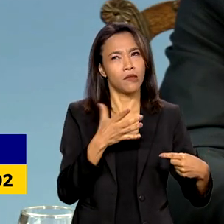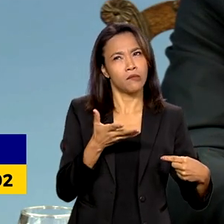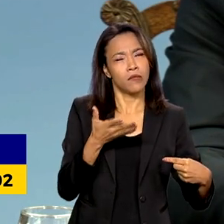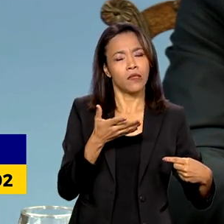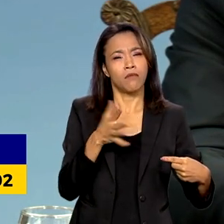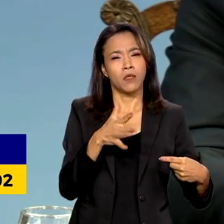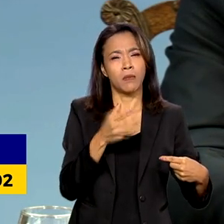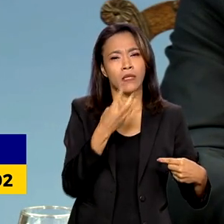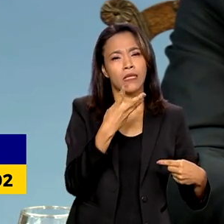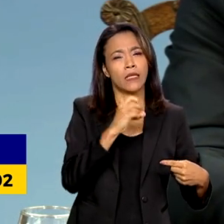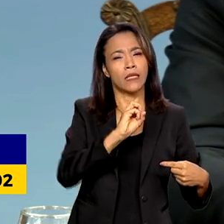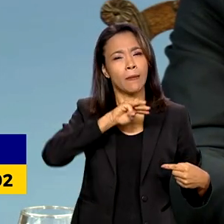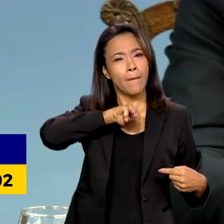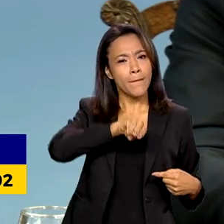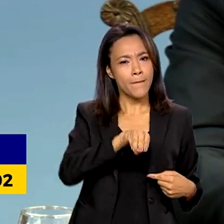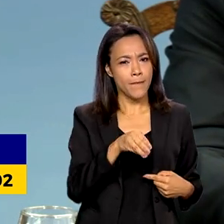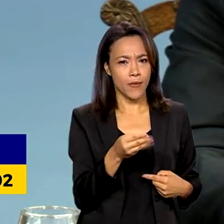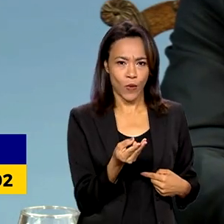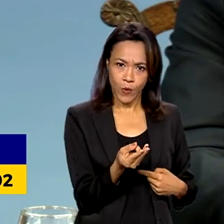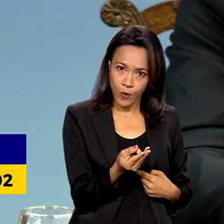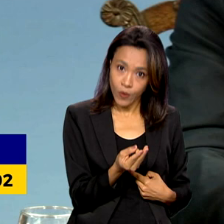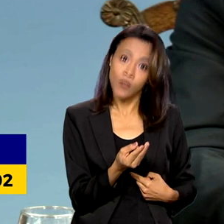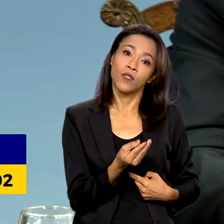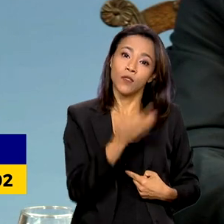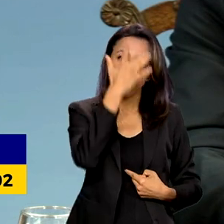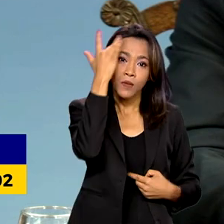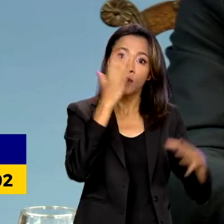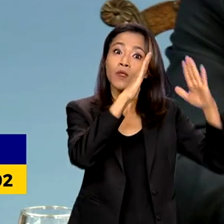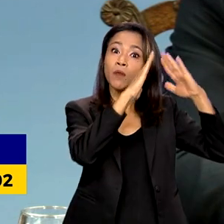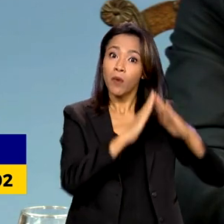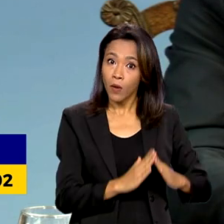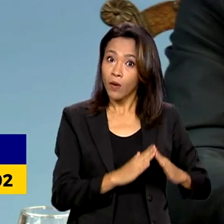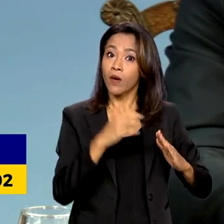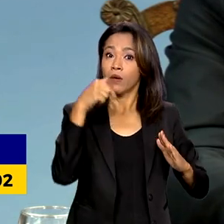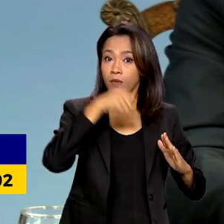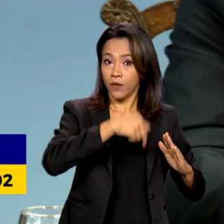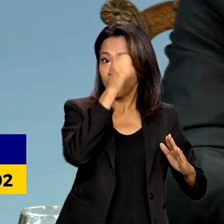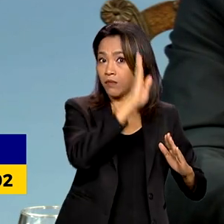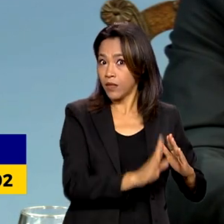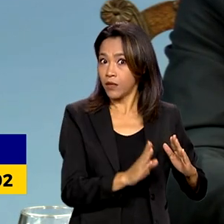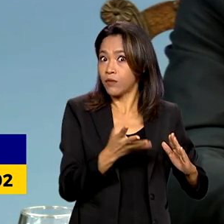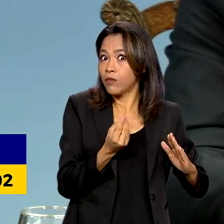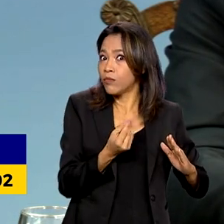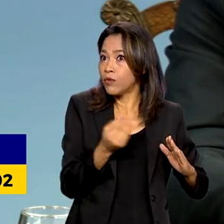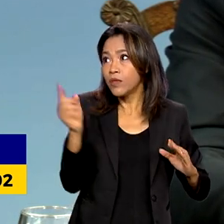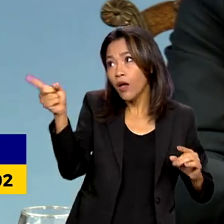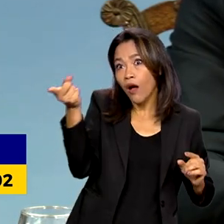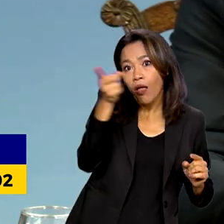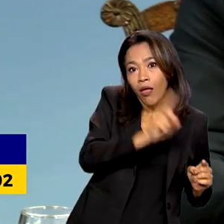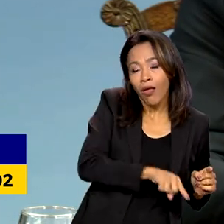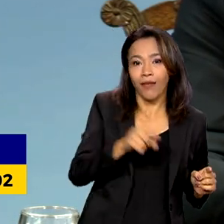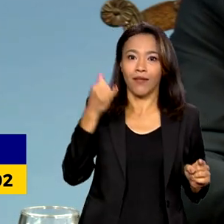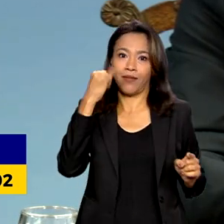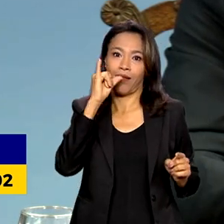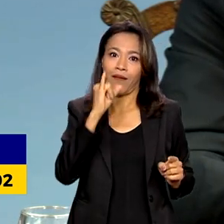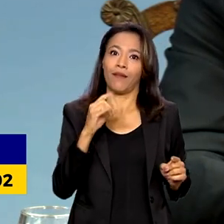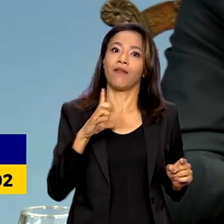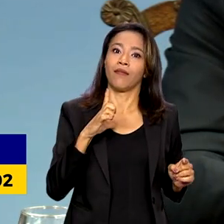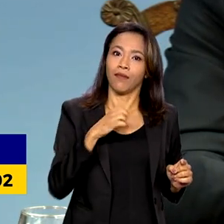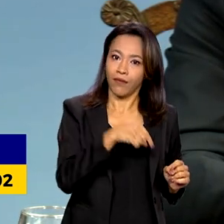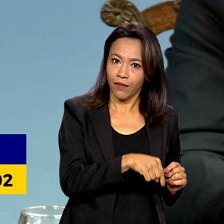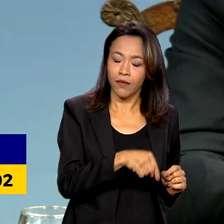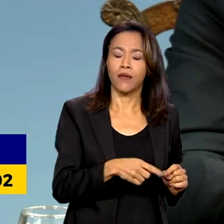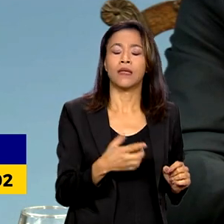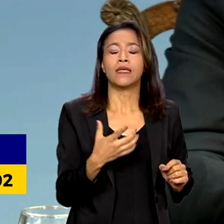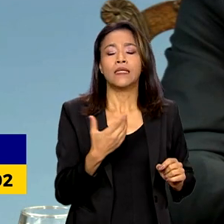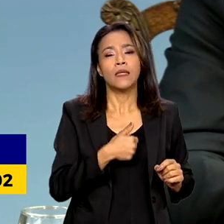dos 30 milhões de habitantes. São muitos descendentes italianos no Brasil. E a Itália é um